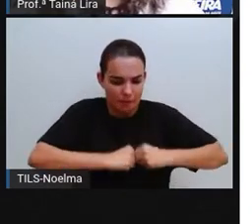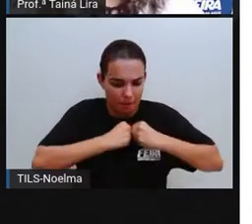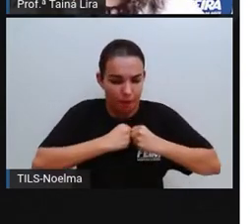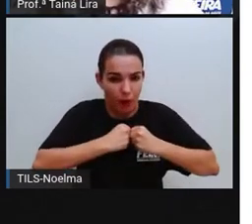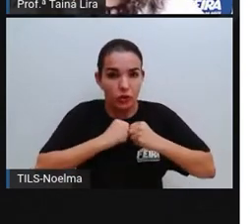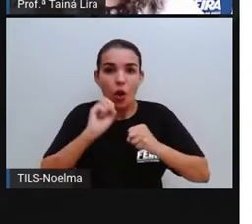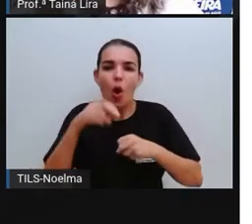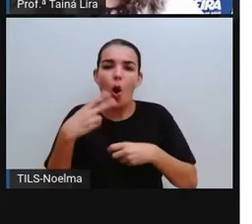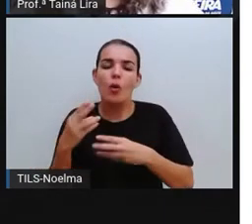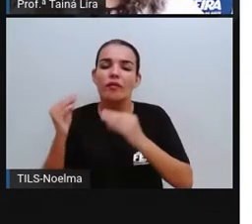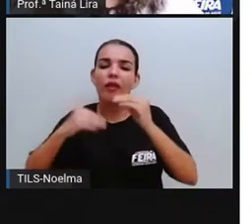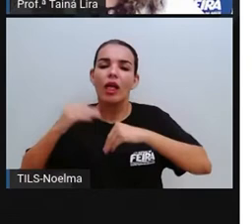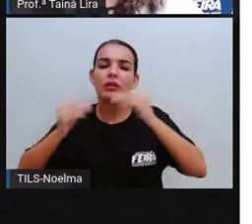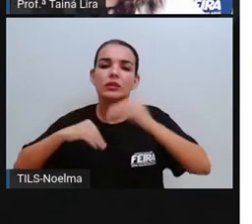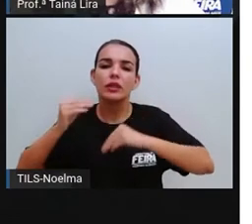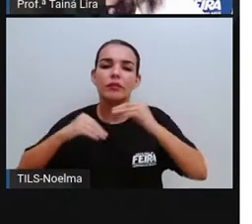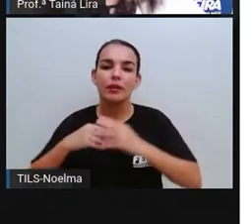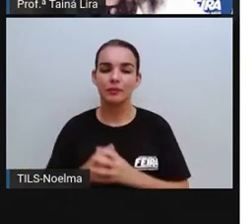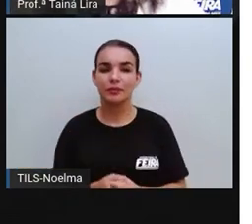Vamos ver?